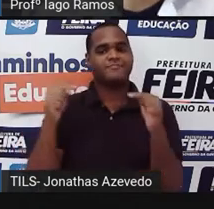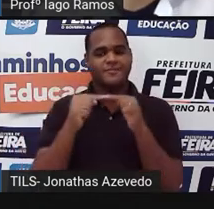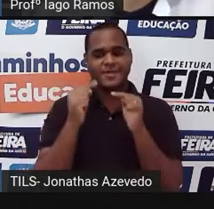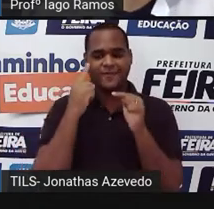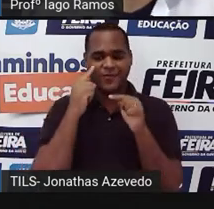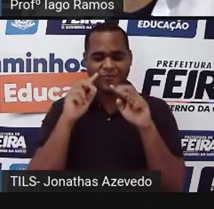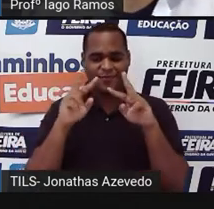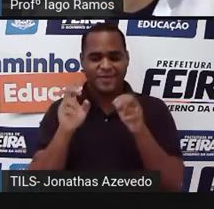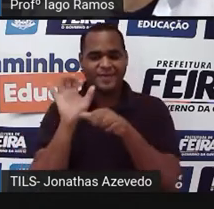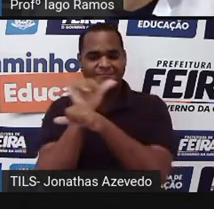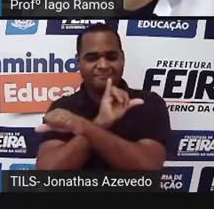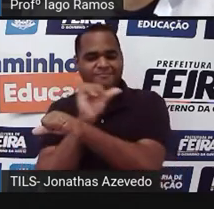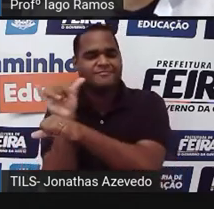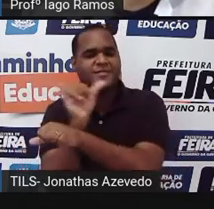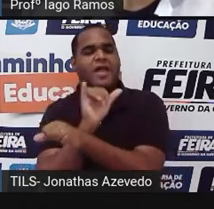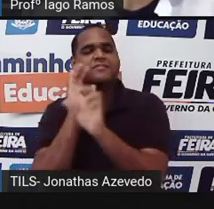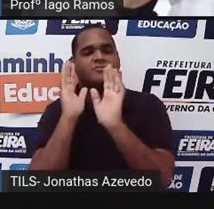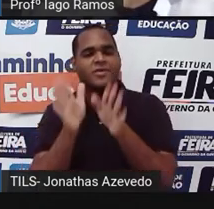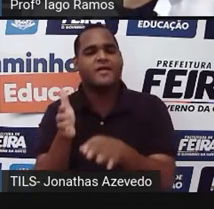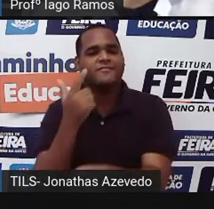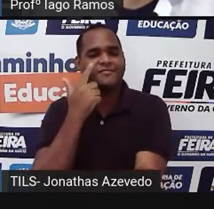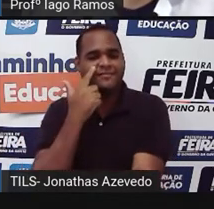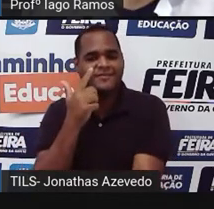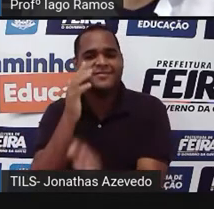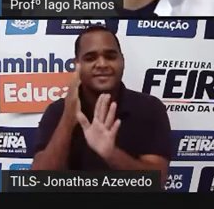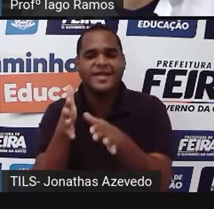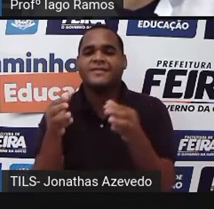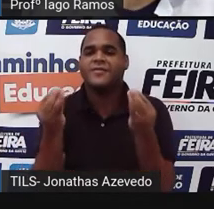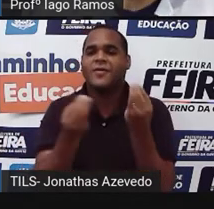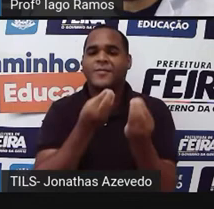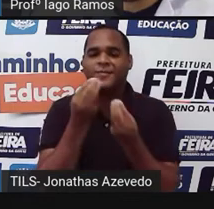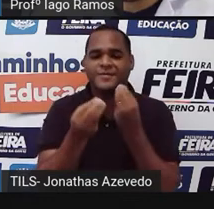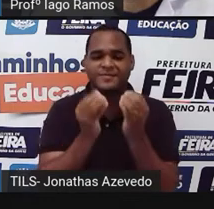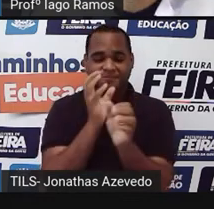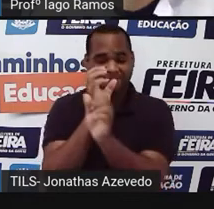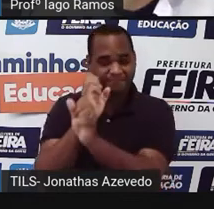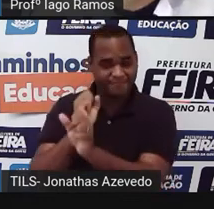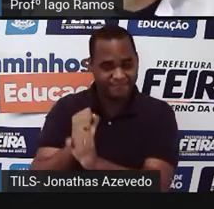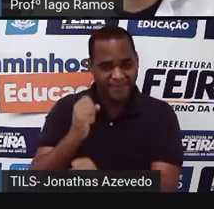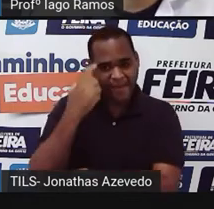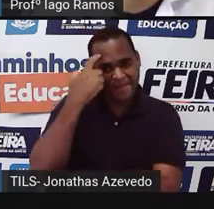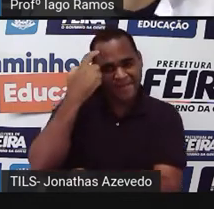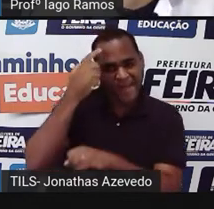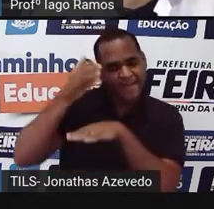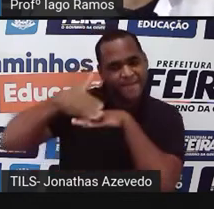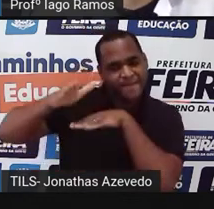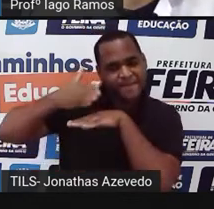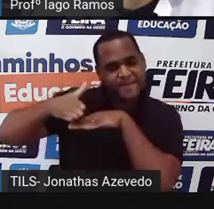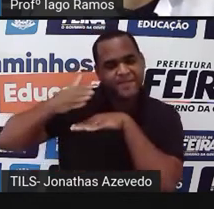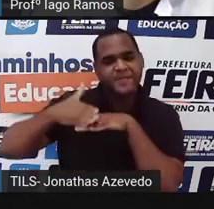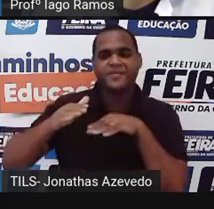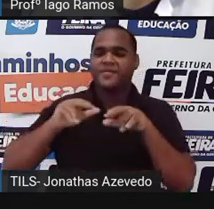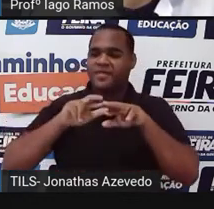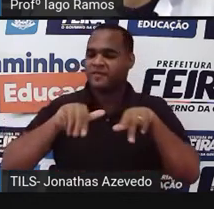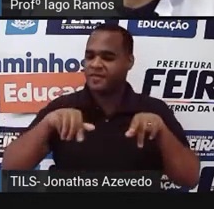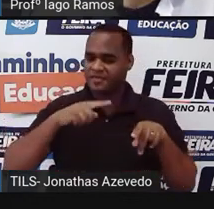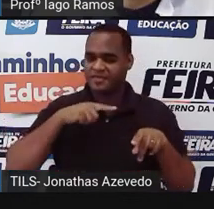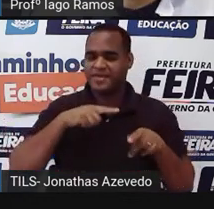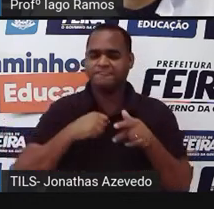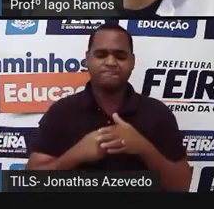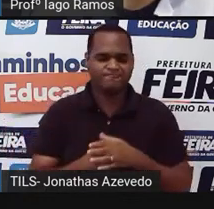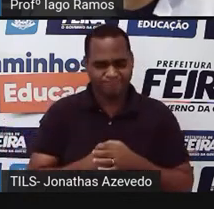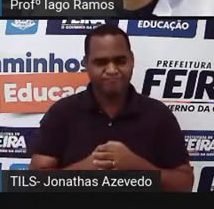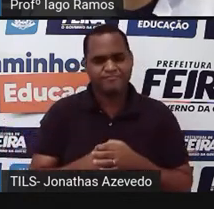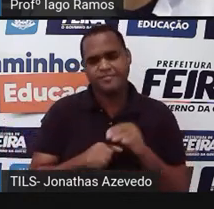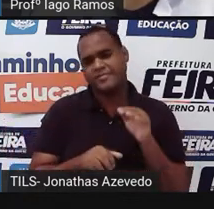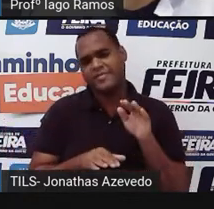de estratégia que a gente viu para fazer cálculos mentais né? que às